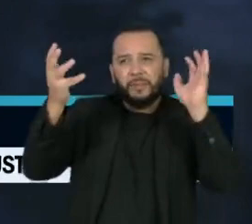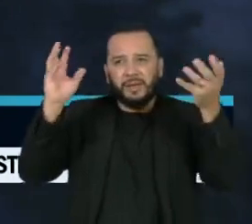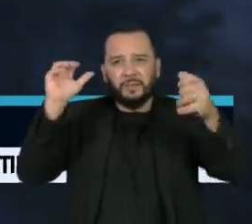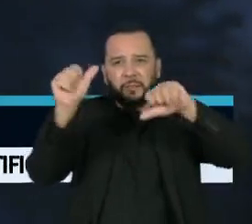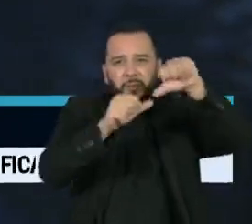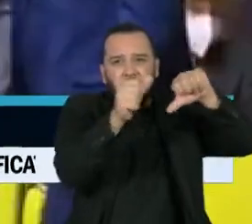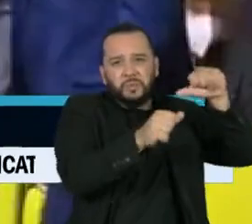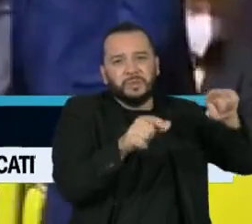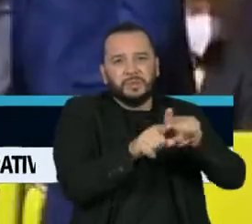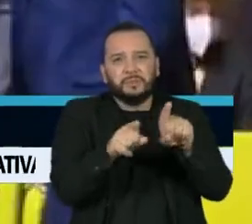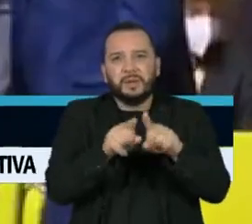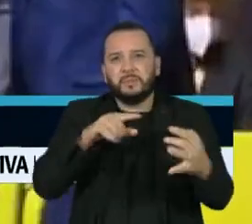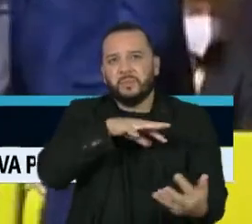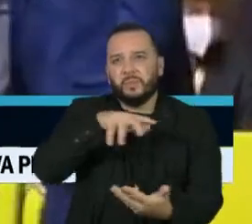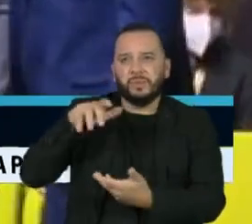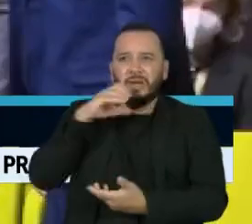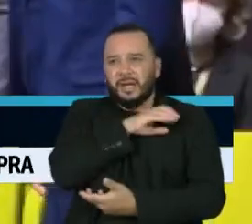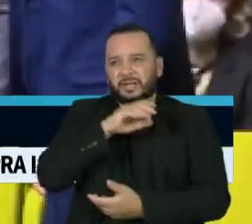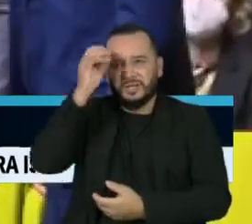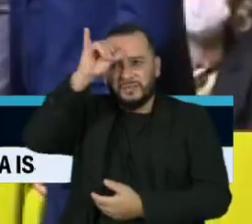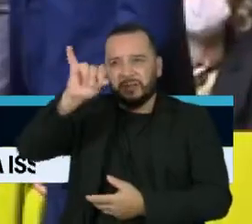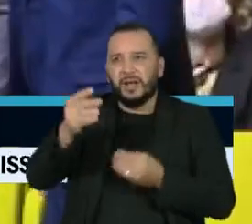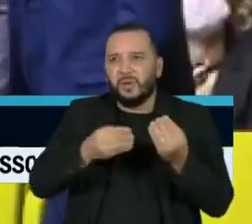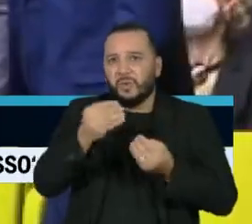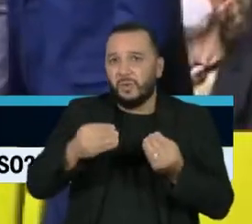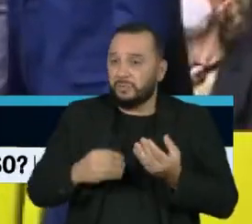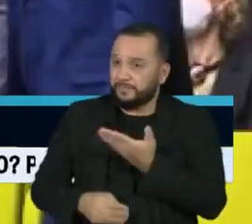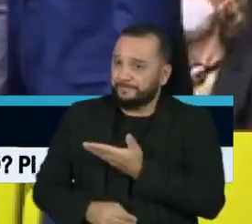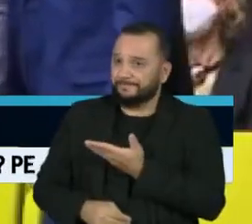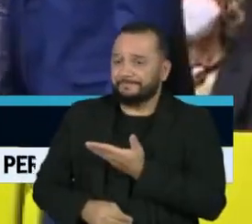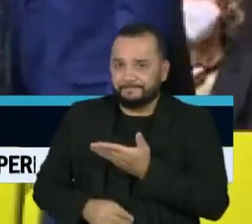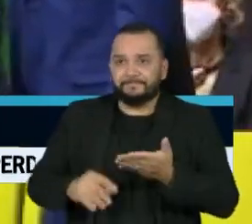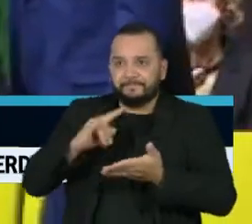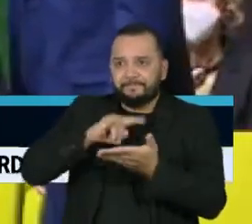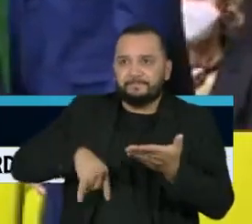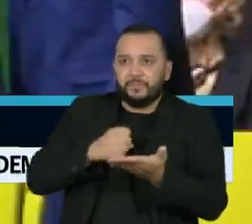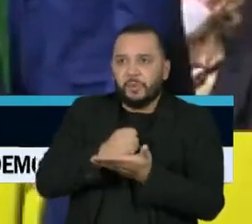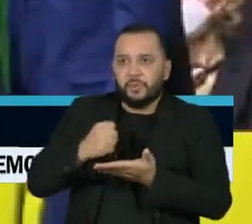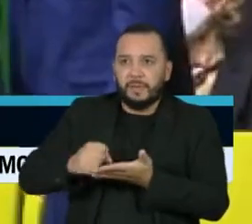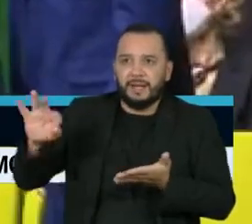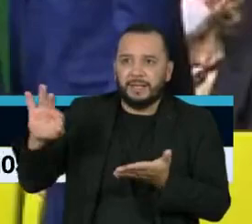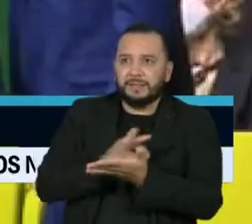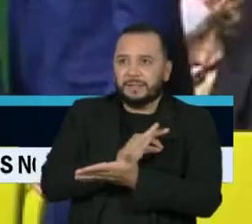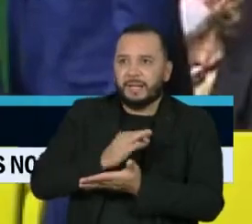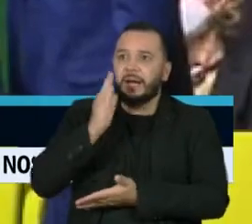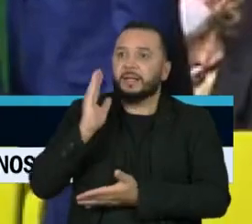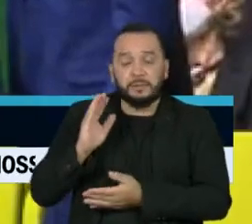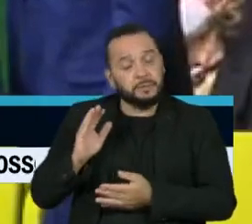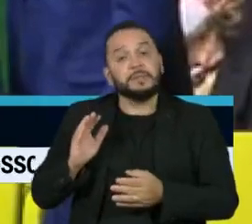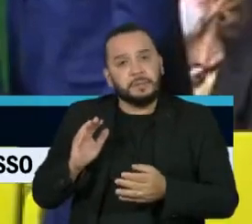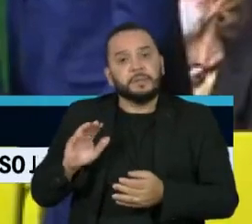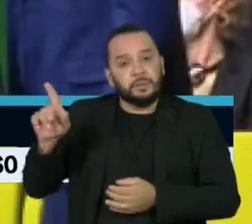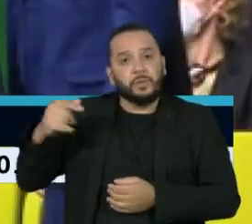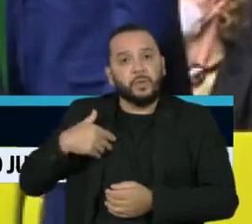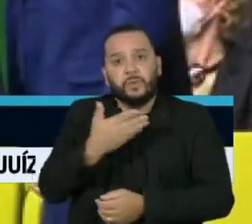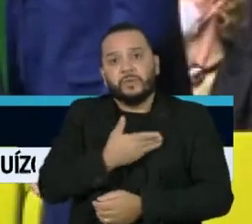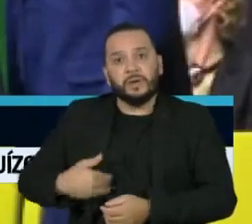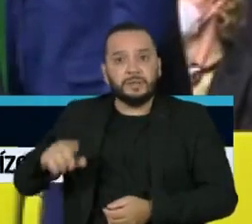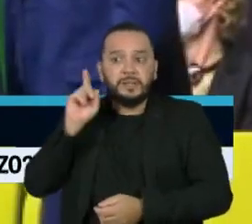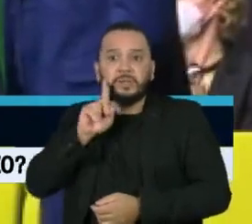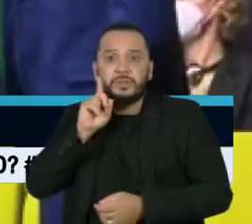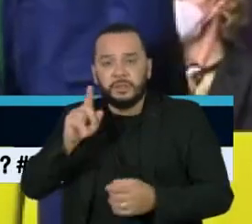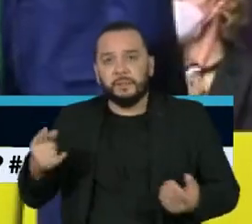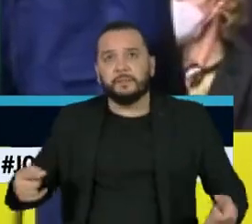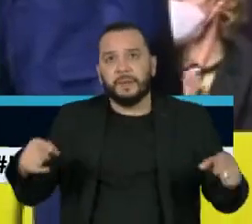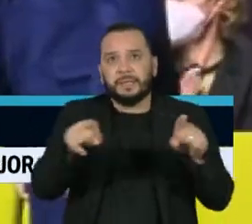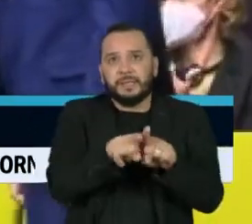aquecimento global. A assinatura do documento é a formalização da guinada do governo dos Estados Unidos em relação à